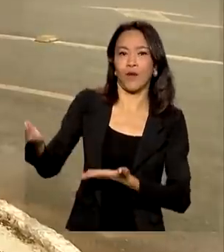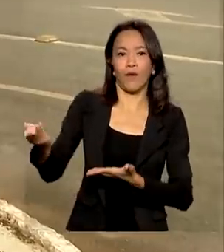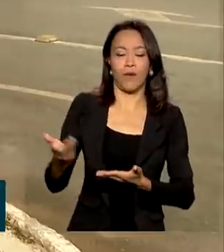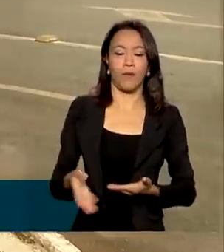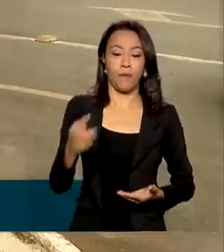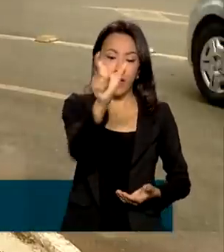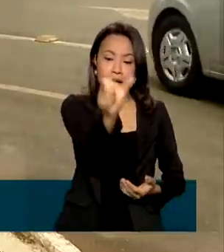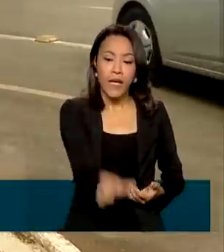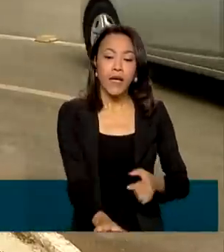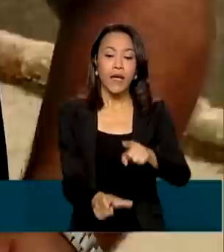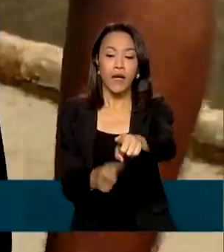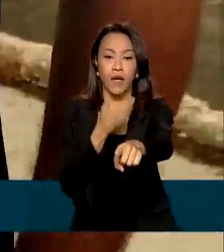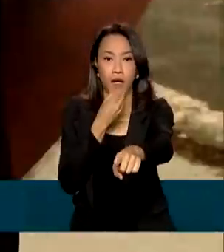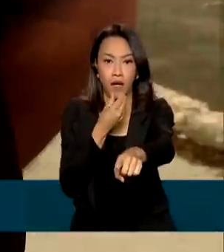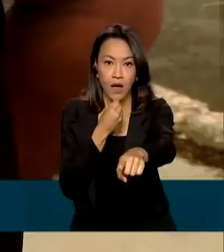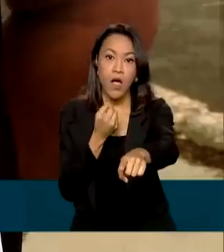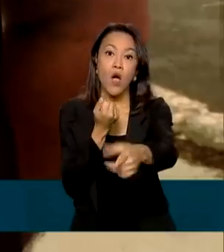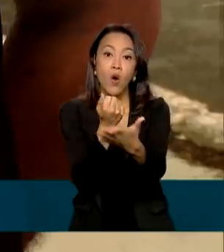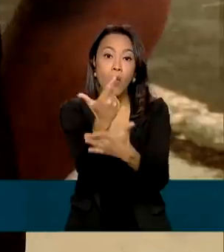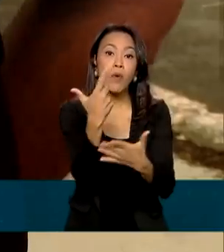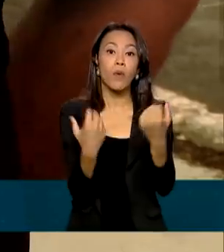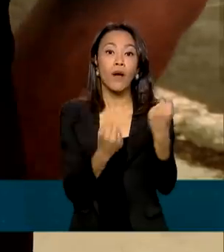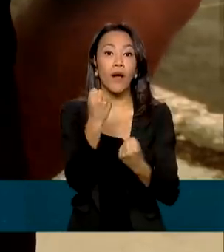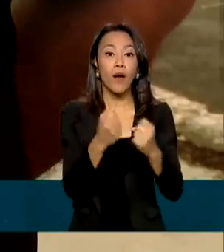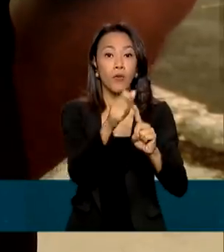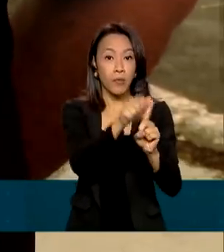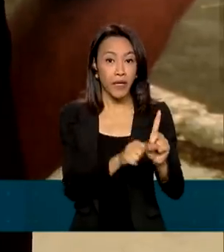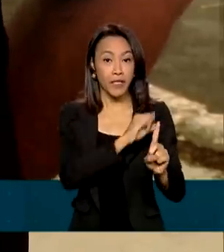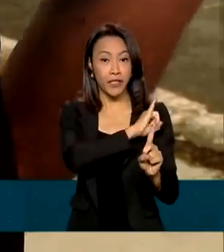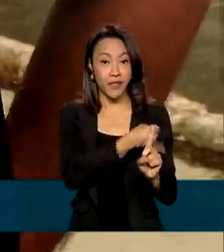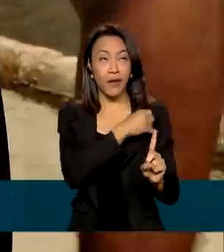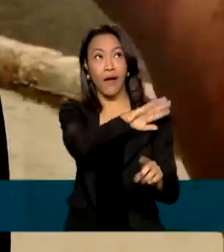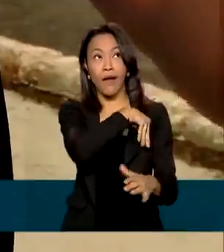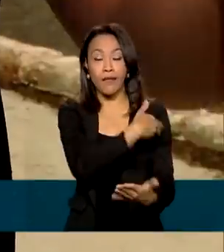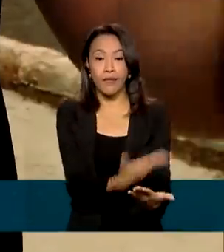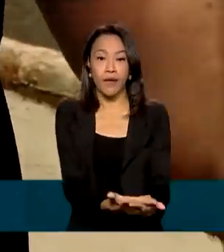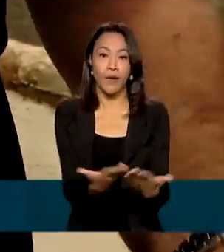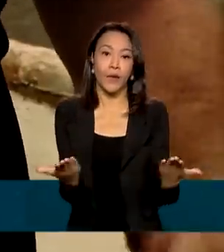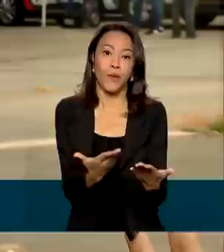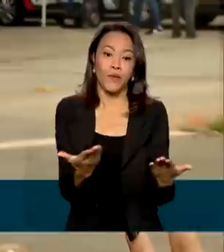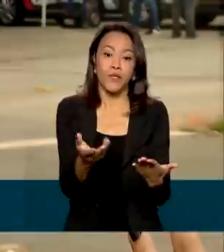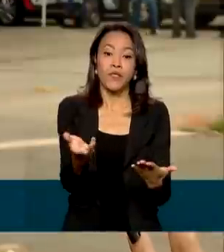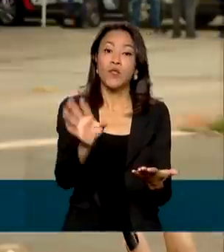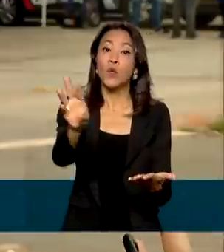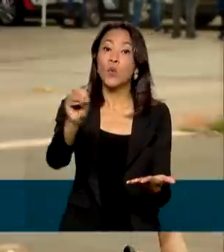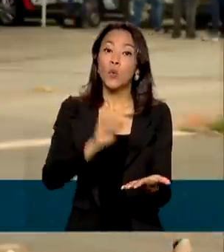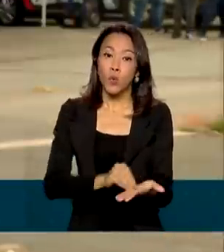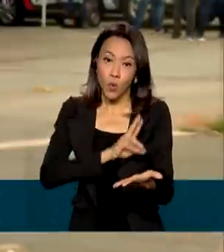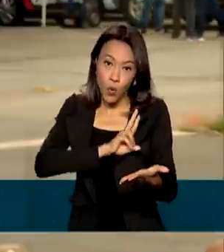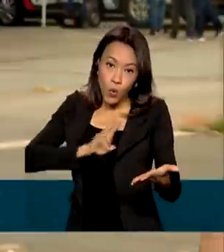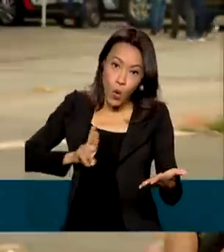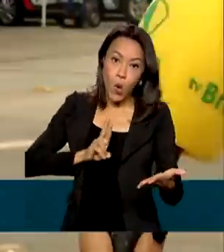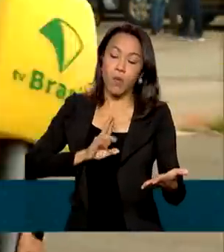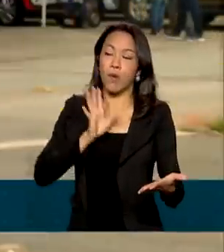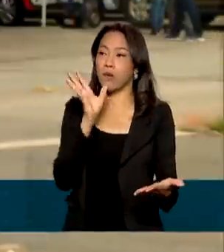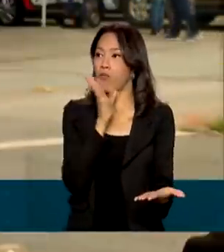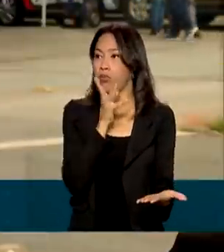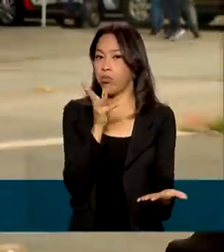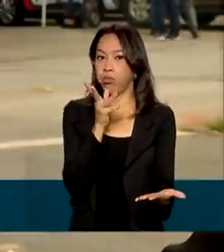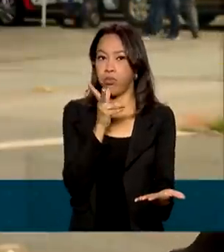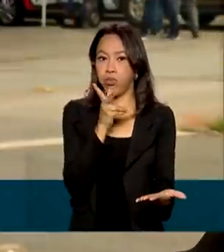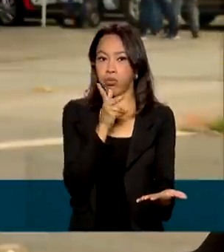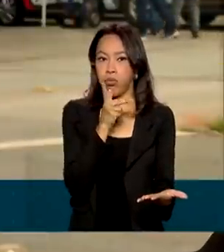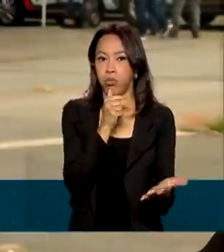em janeiro deste ano e até hoje está tentando transferir o veículo para o nome dele, Tamanha a Burocracia.